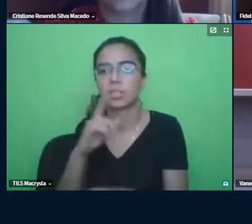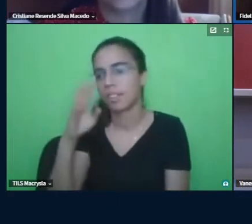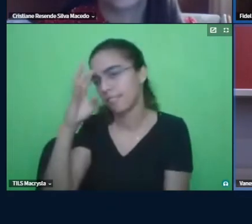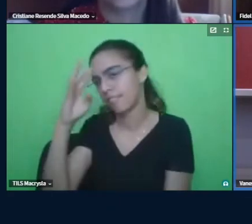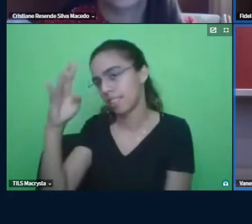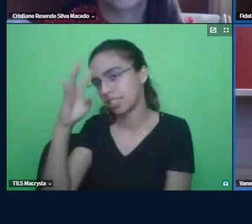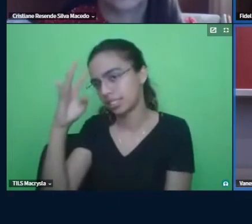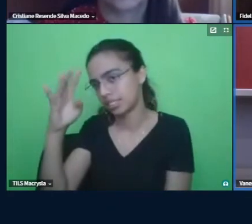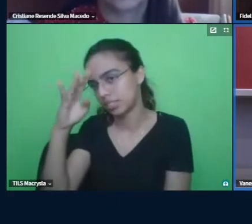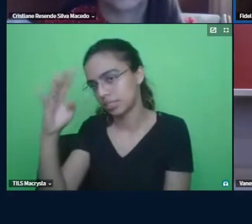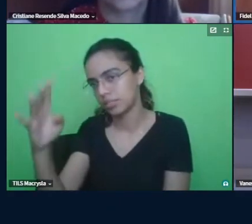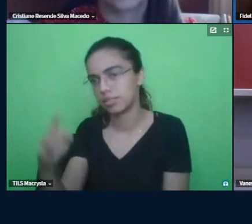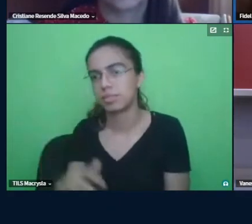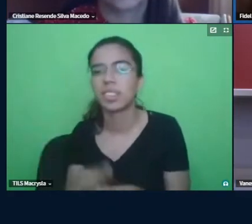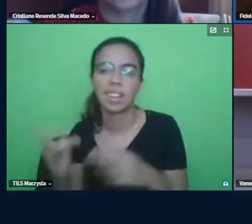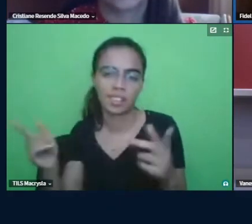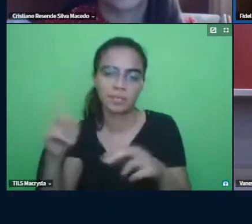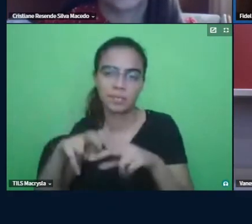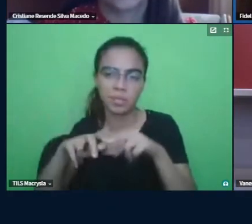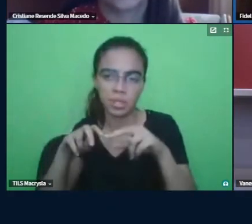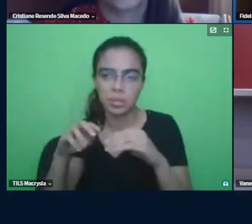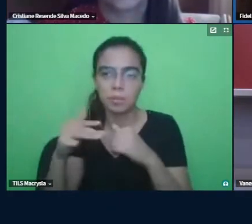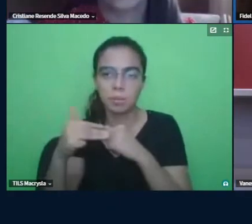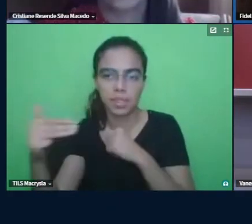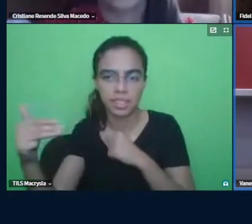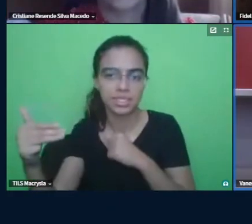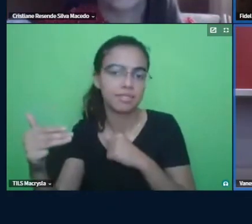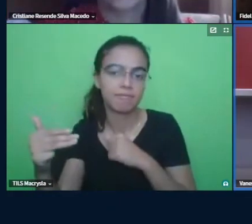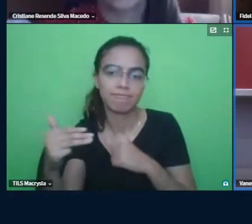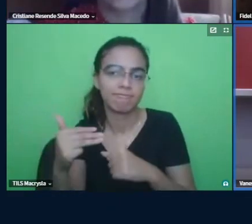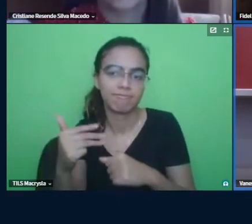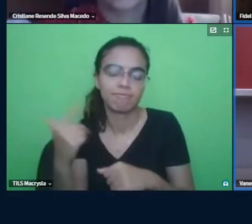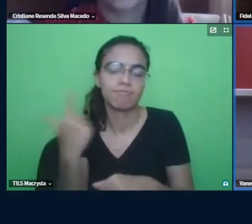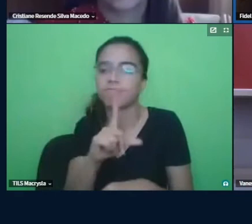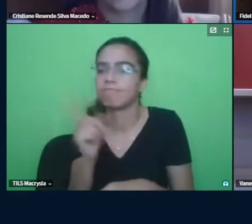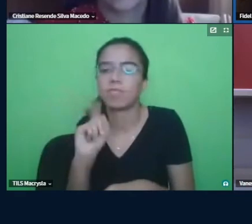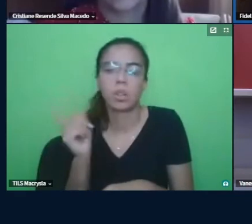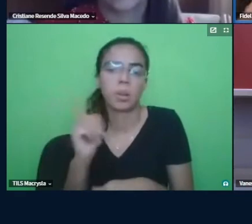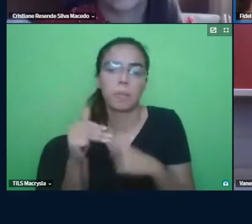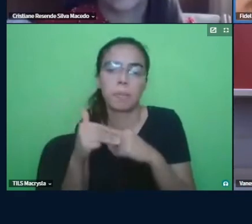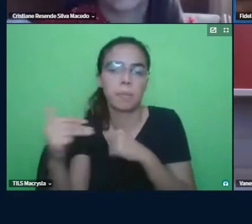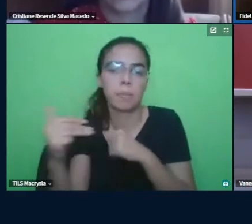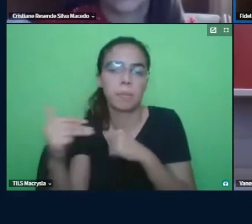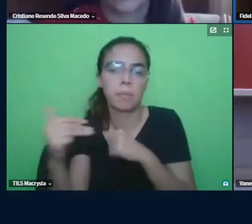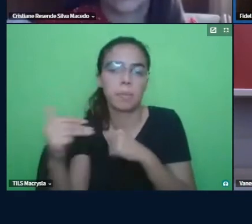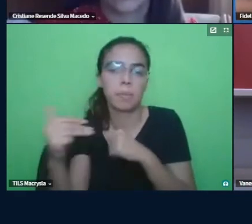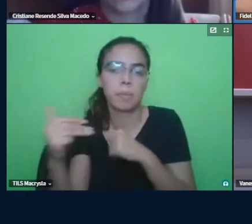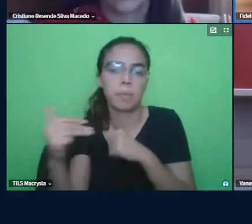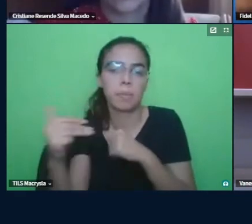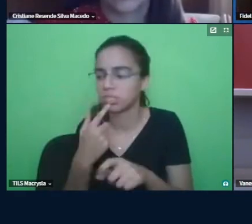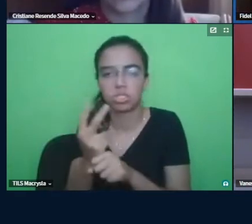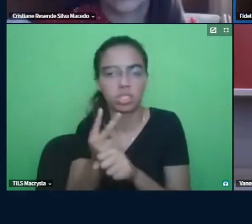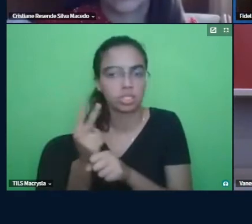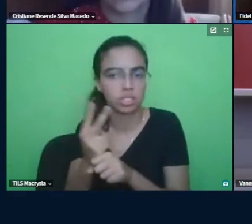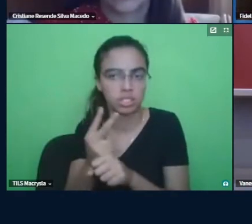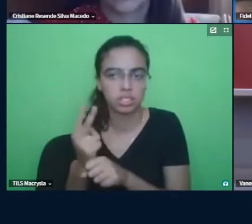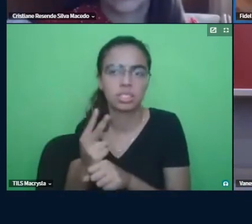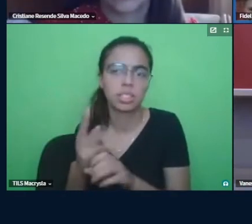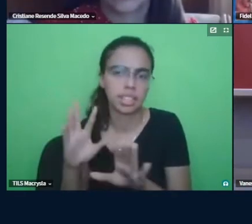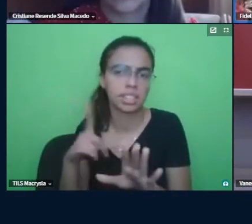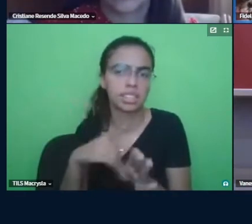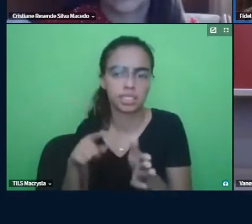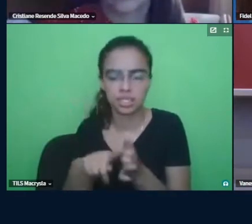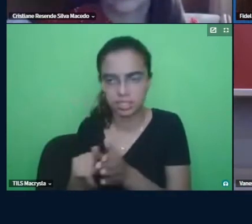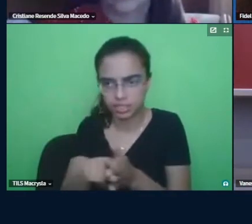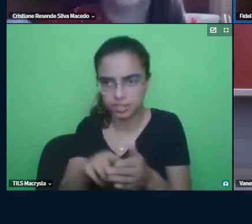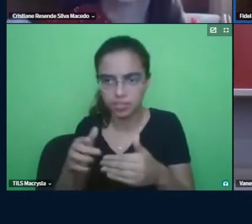mas por questões de mestrado até dois anos não tem mais né mas com certeza pelo andamento da pesquisa da Cris tem